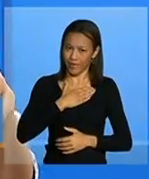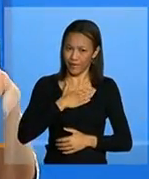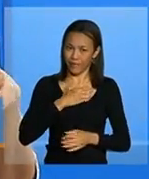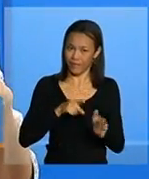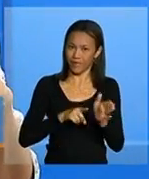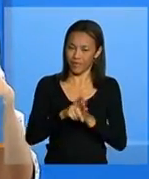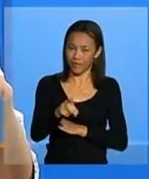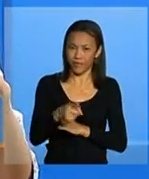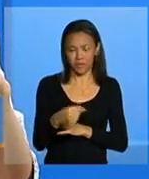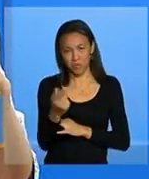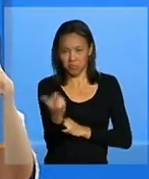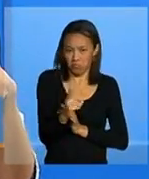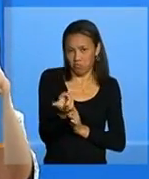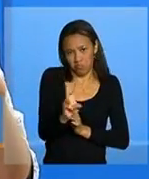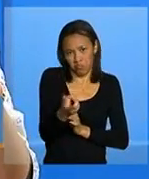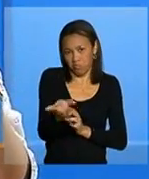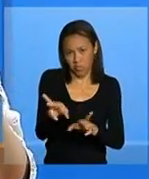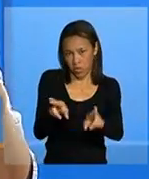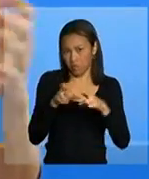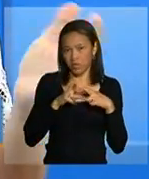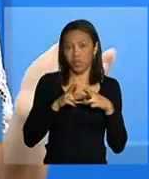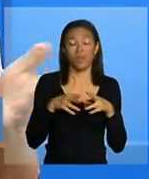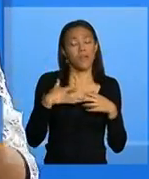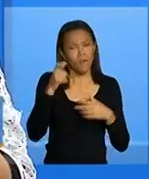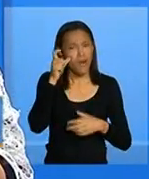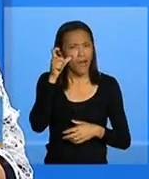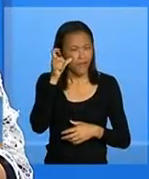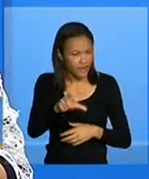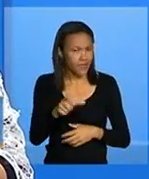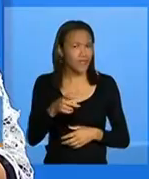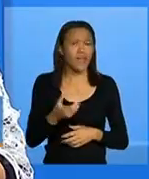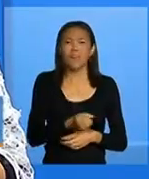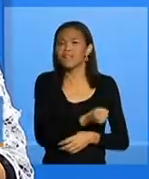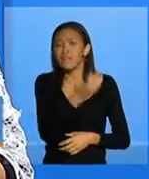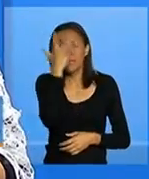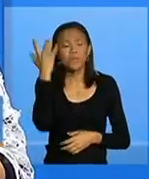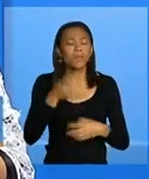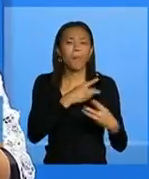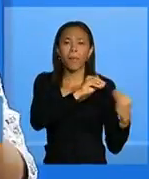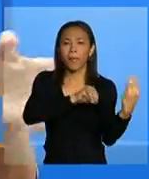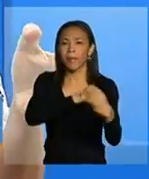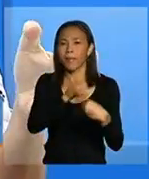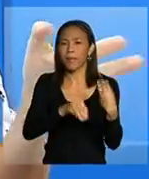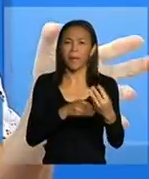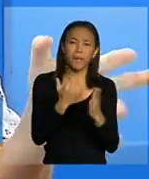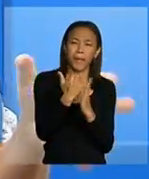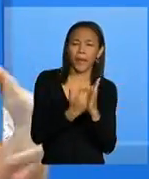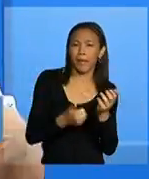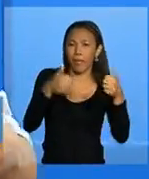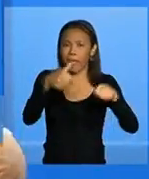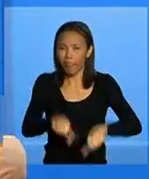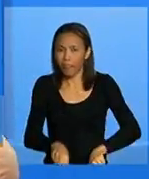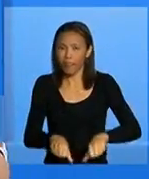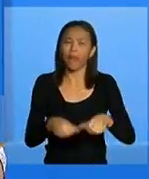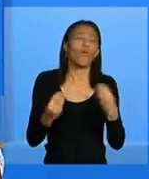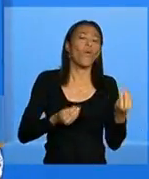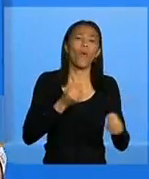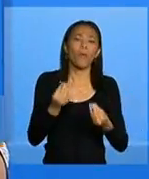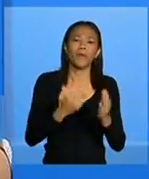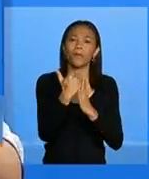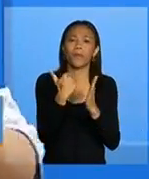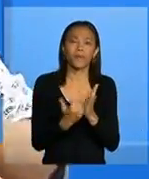faz o Daniel Marcos responder que eu acho interessante eu sempre ouvi muitas pessoas falarem que o programa não ia dar certo porque como que o programa ia